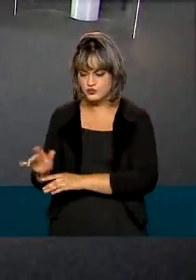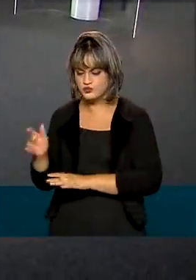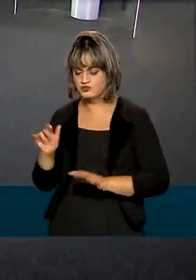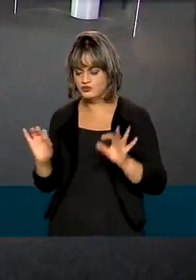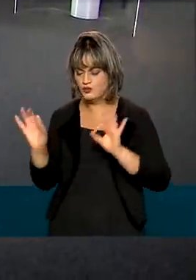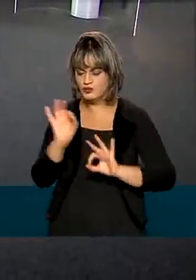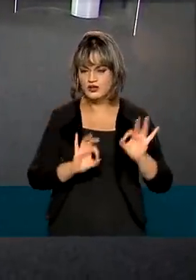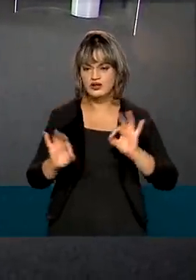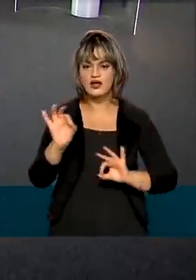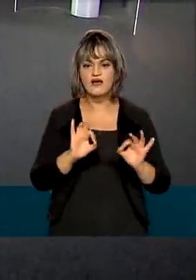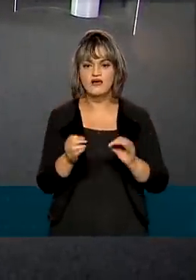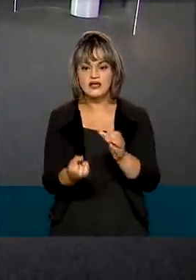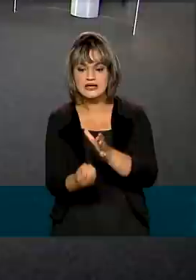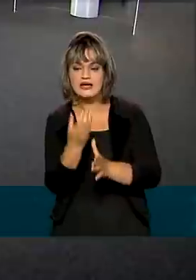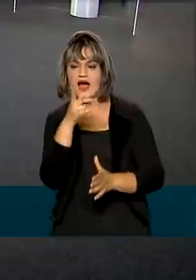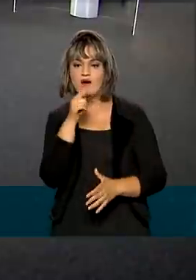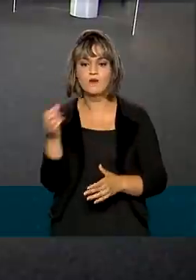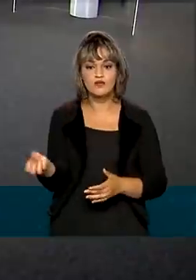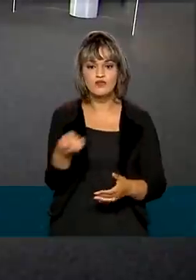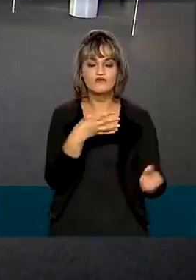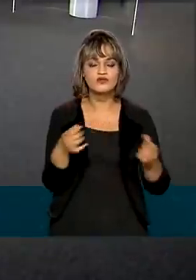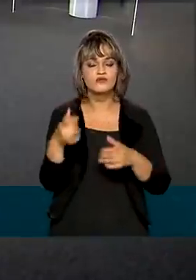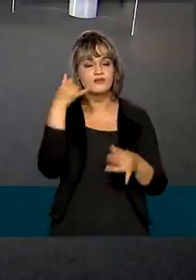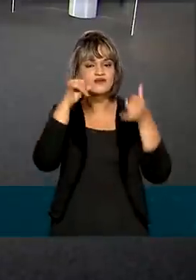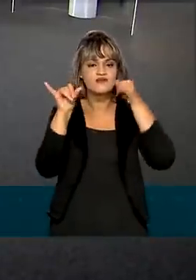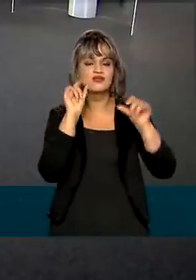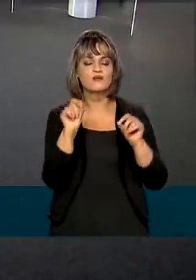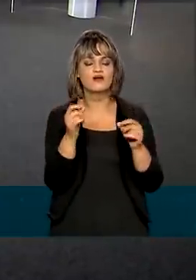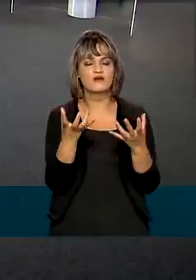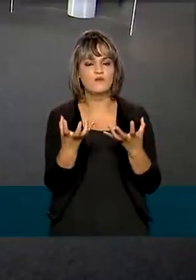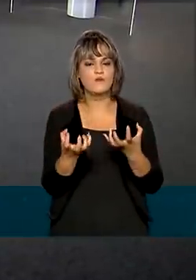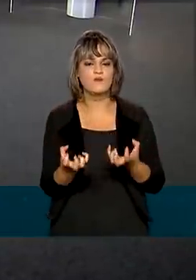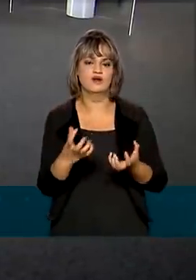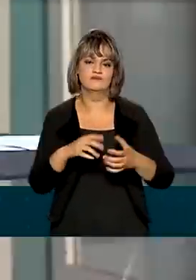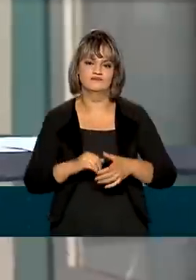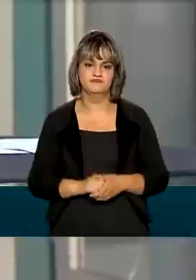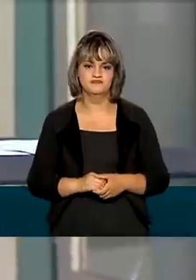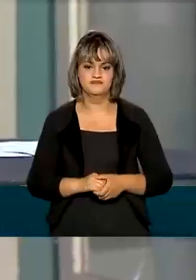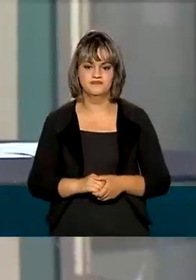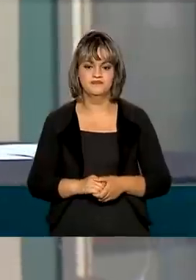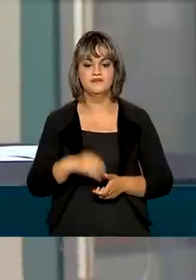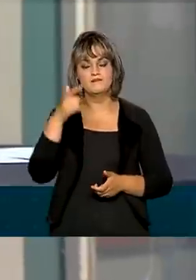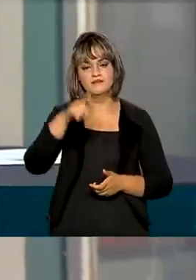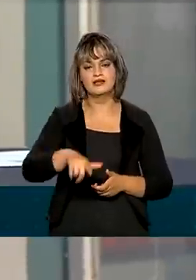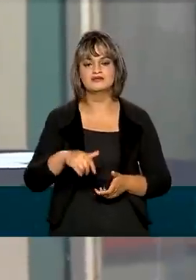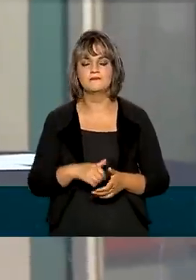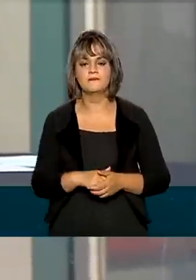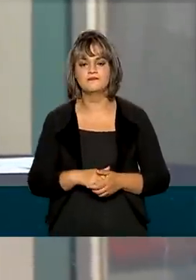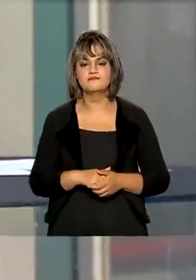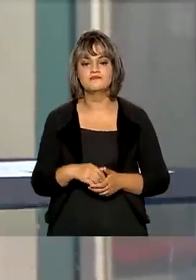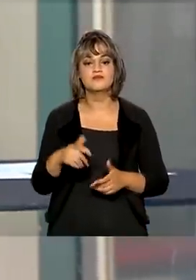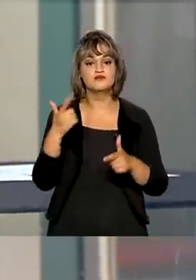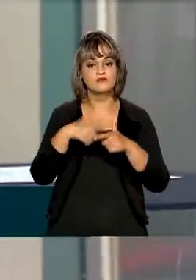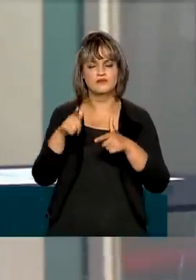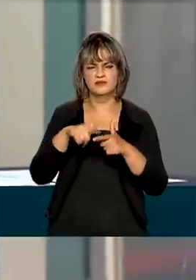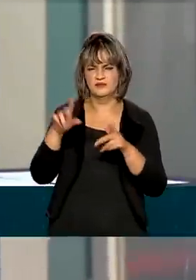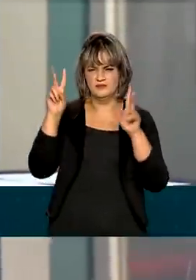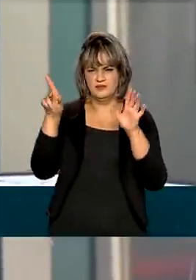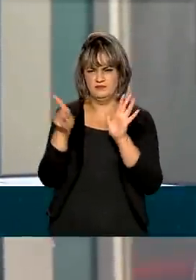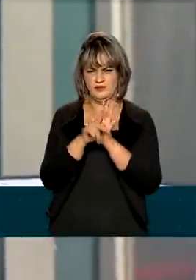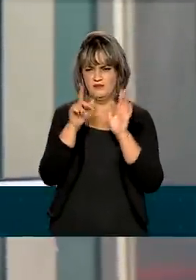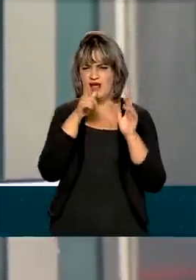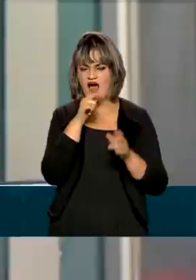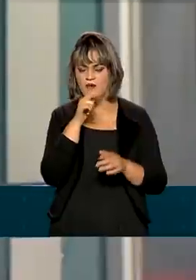cursos de água para permitir que não haja escassez no futuro. Ainda sobre a questão hídrica, o ministro Rogério